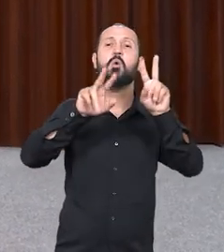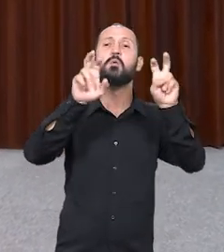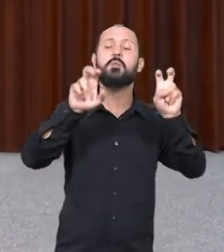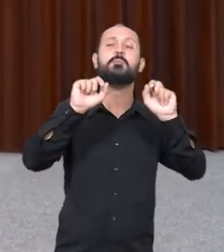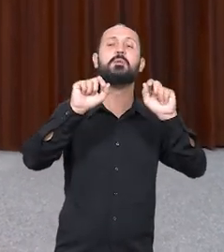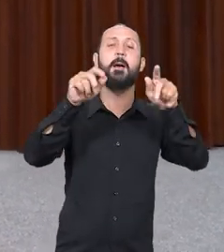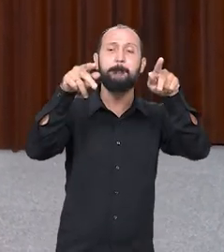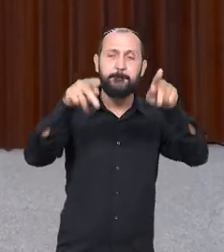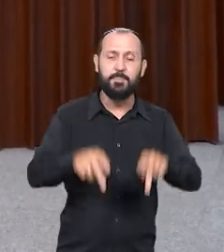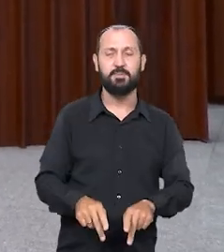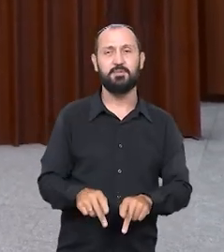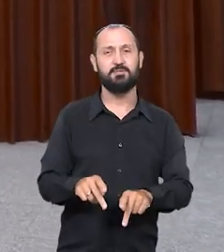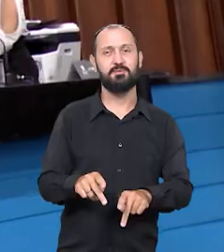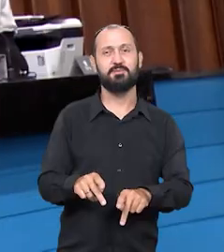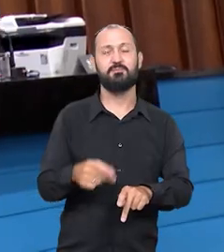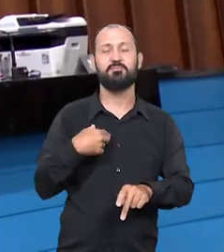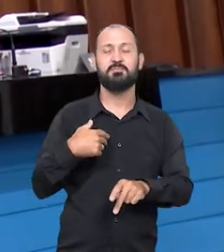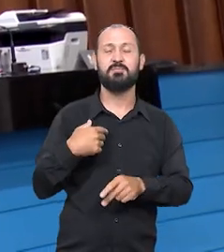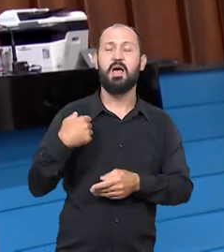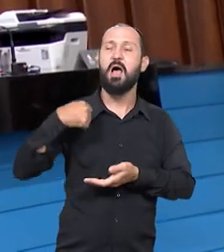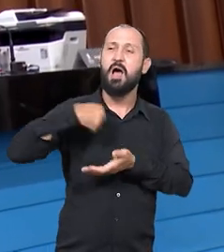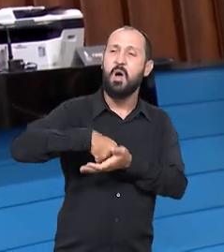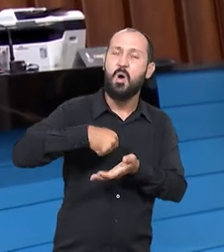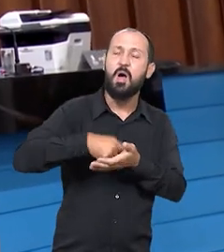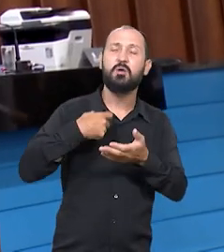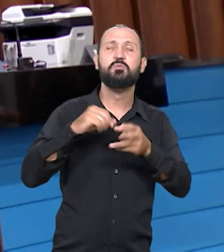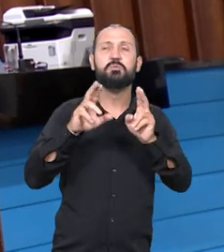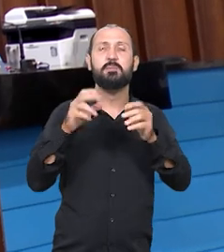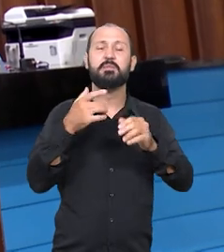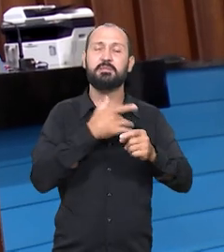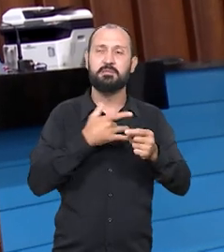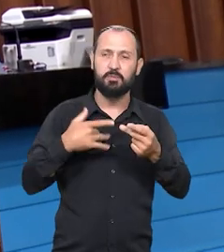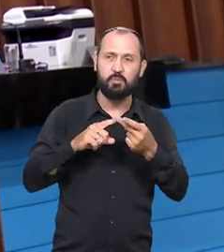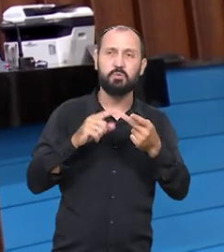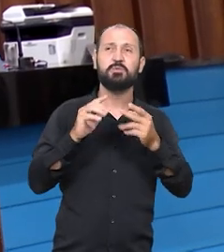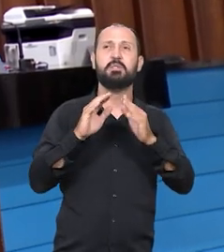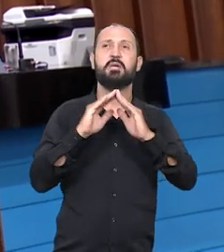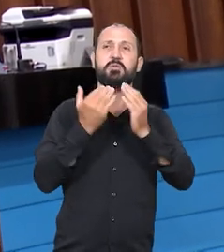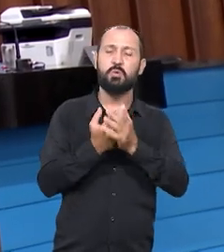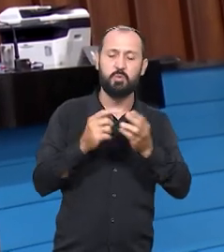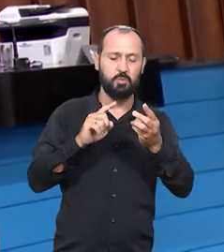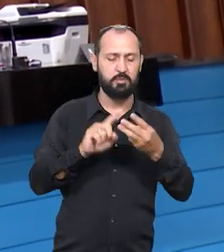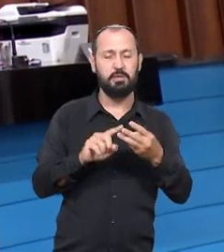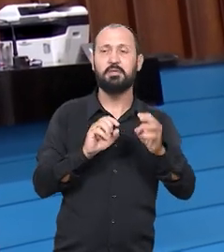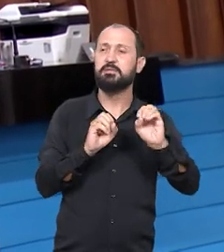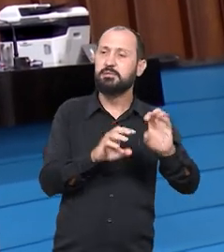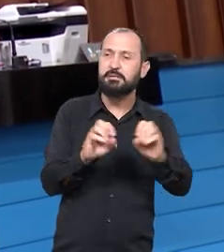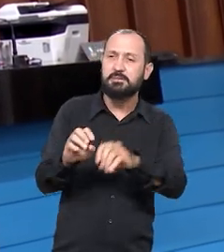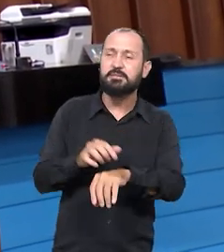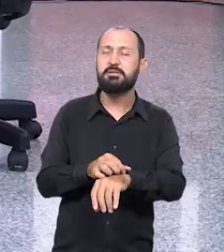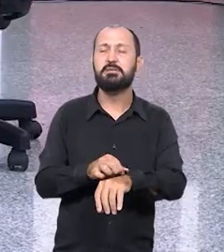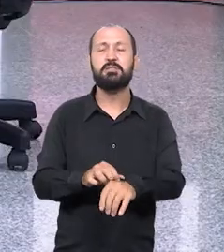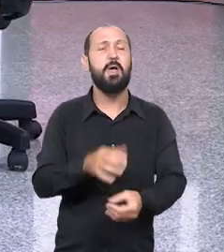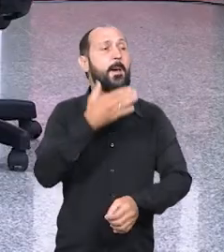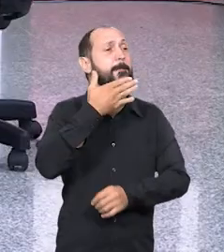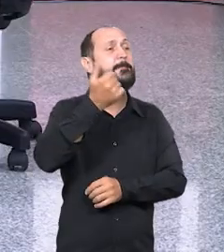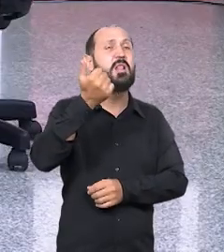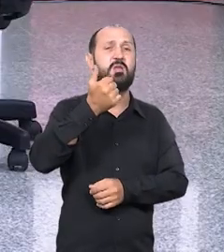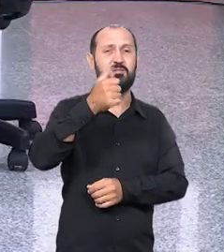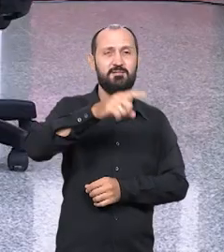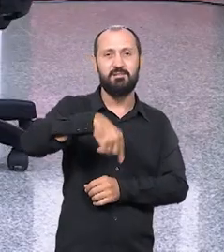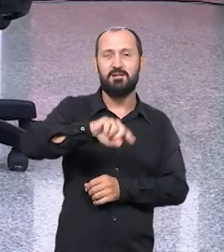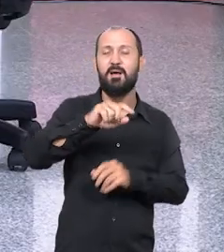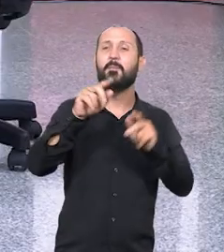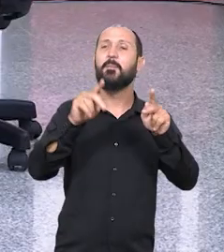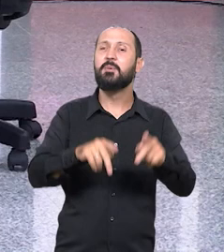população está cobrando a questão da saúde, questão das escolas, da educação, de outras melhorias. A população